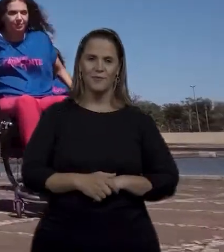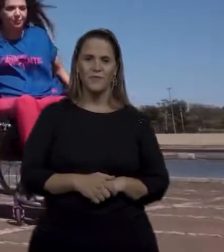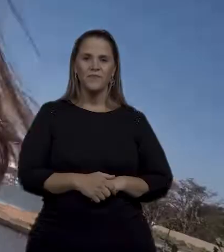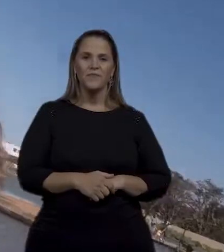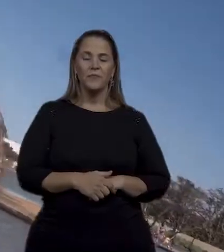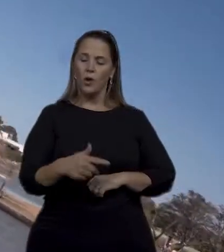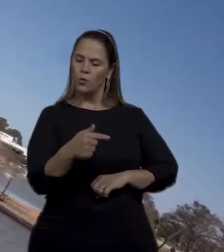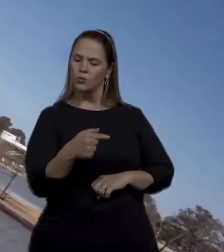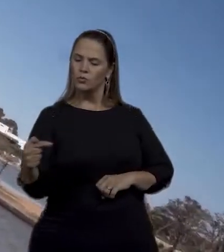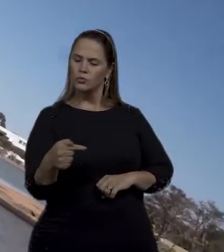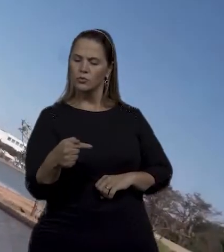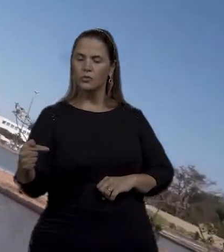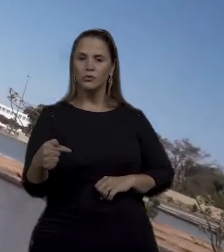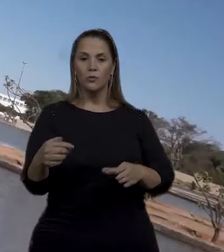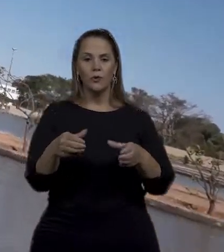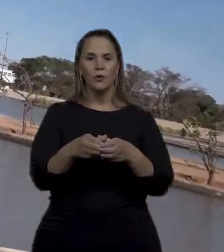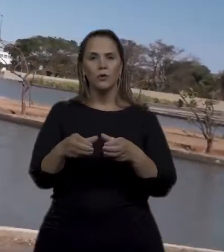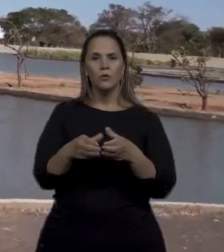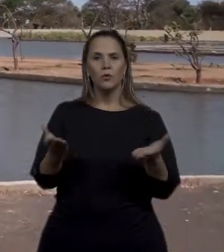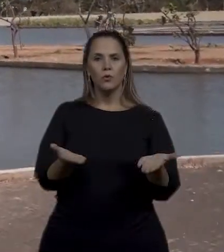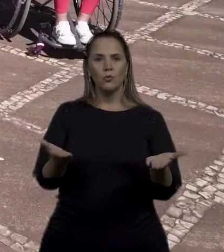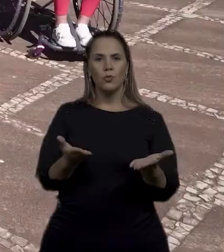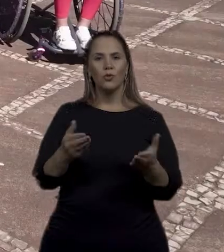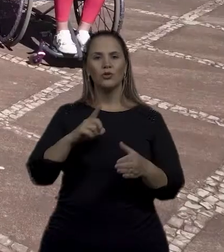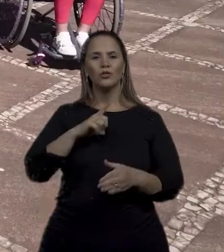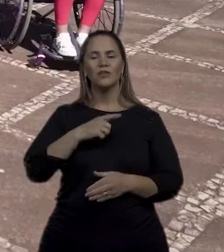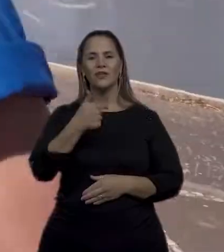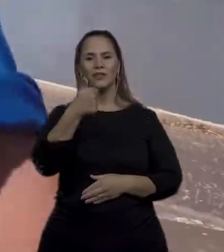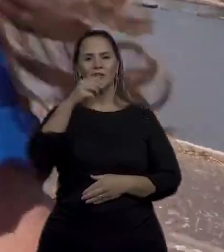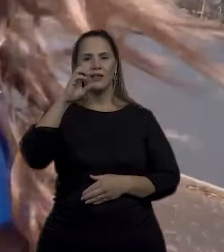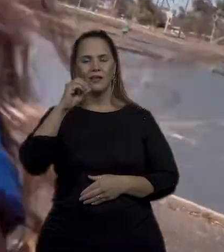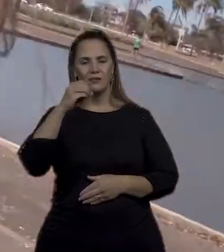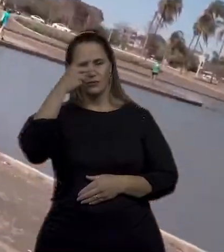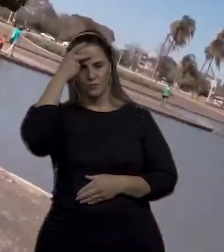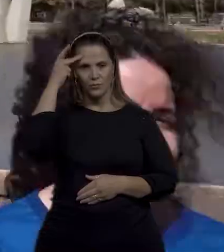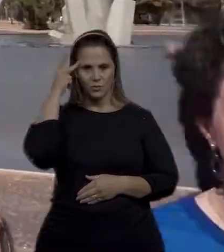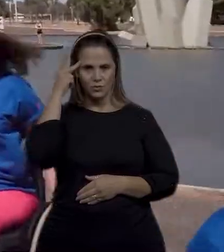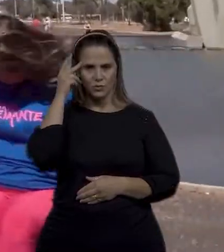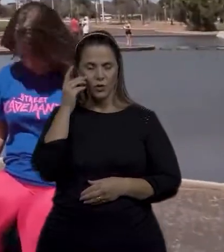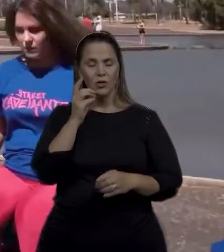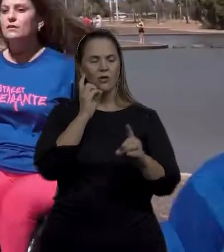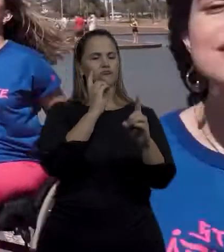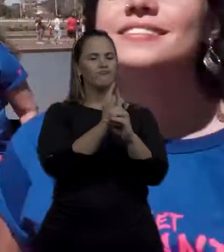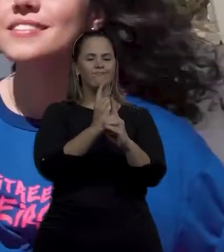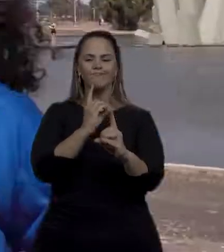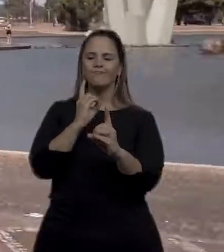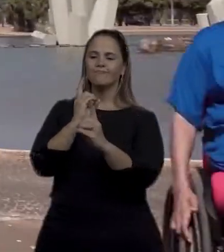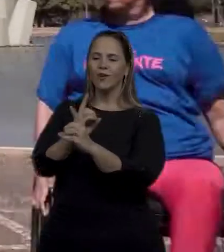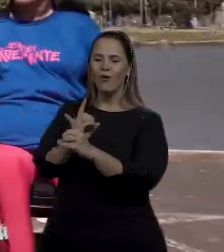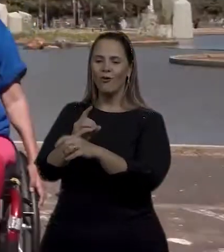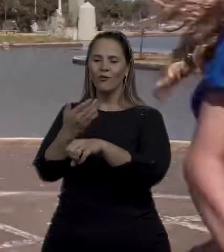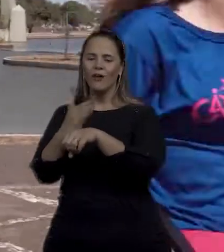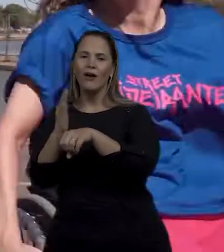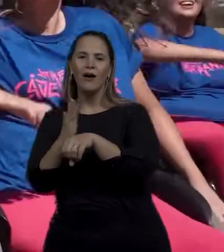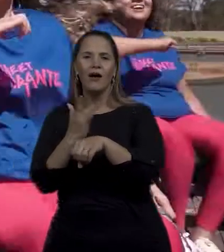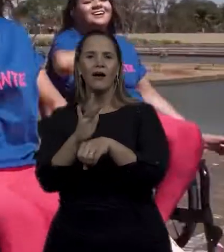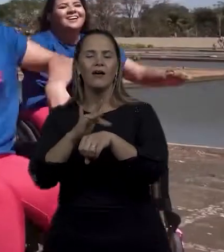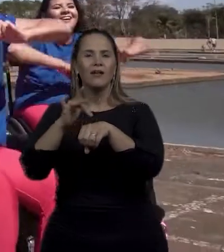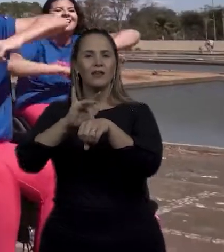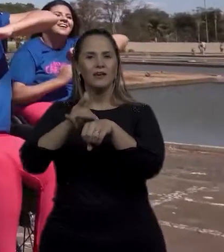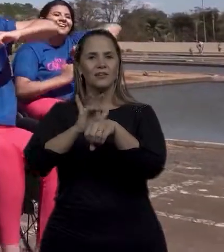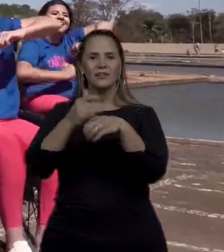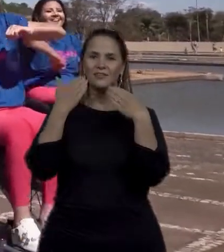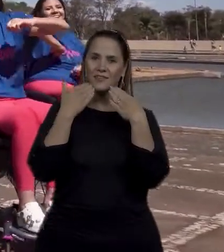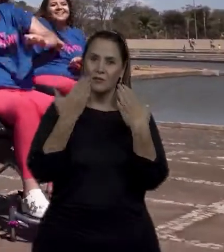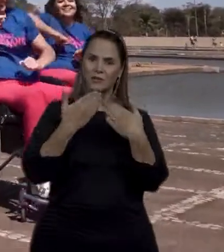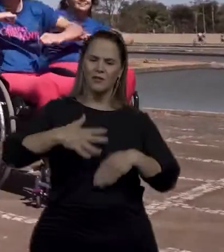Semanalmente, o grupo hoje, formado por 10 pessoas, se encontra para os ensaios das apresentações que realizam em todo